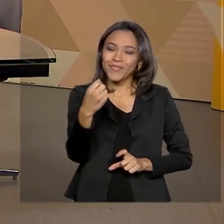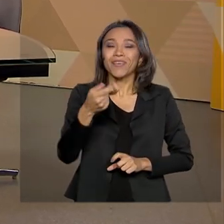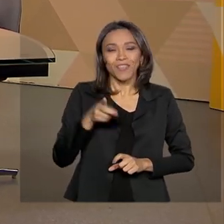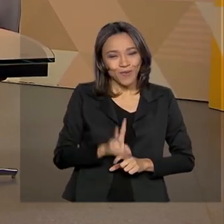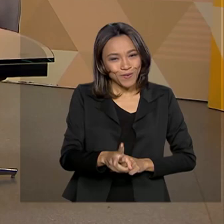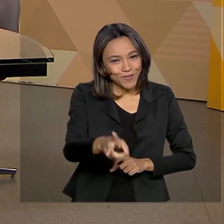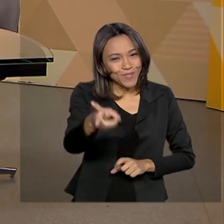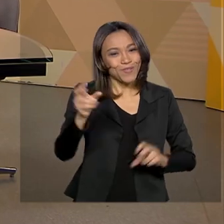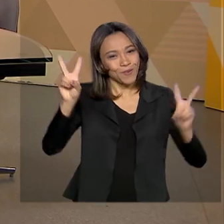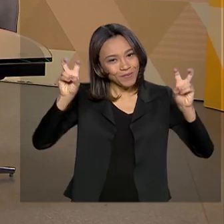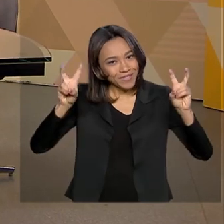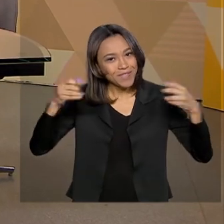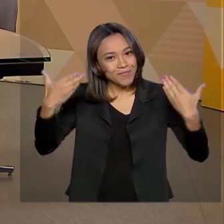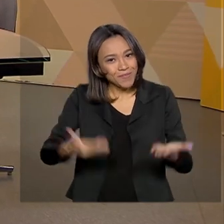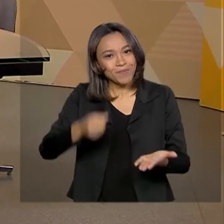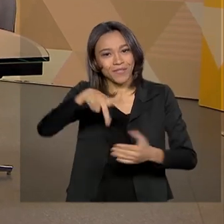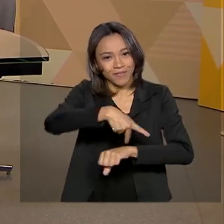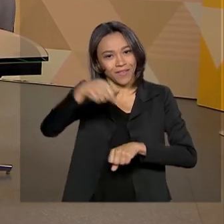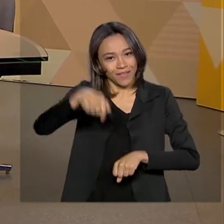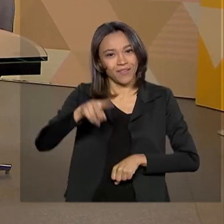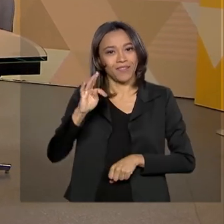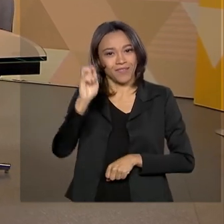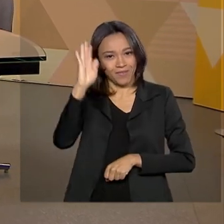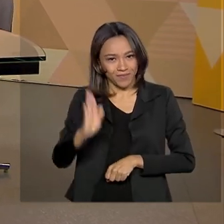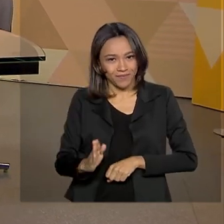Brasil continua em pauta aqui na TV Brasil.